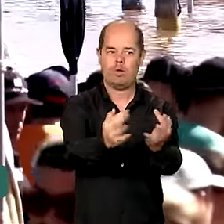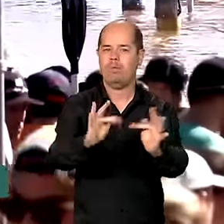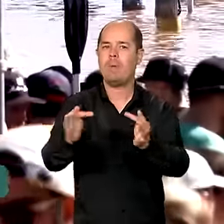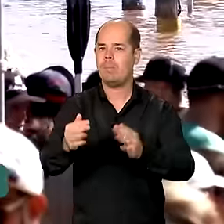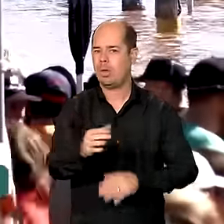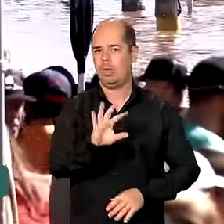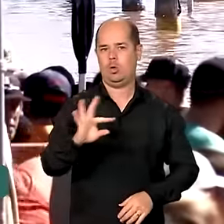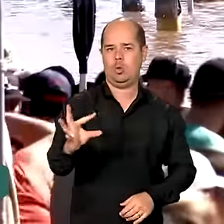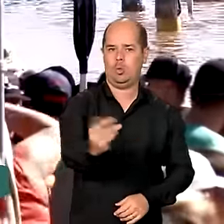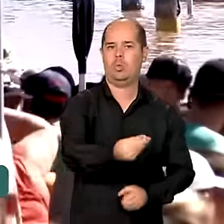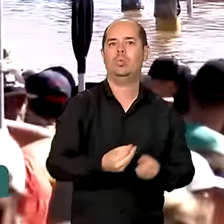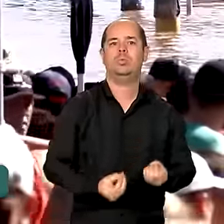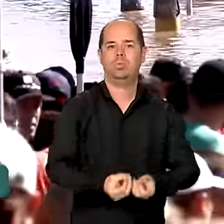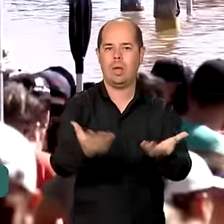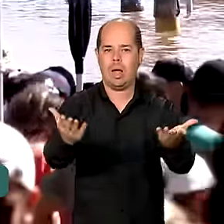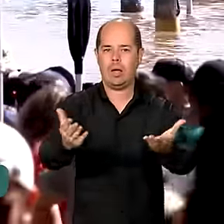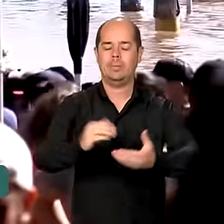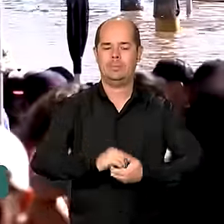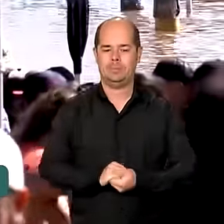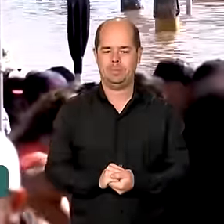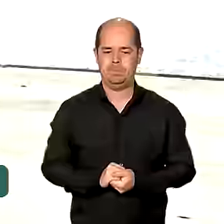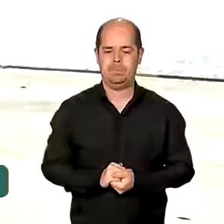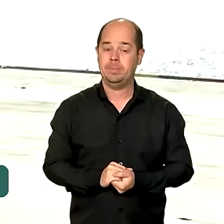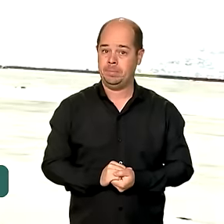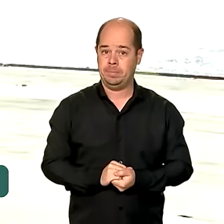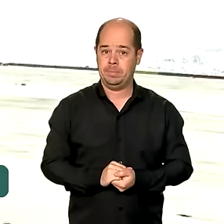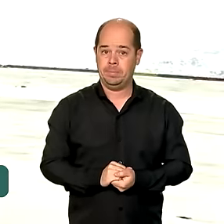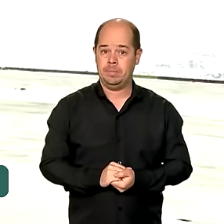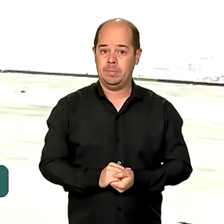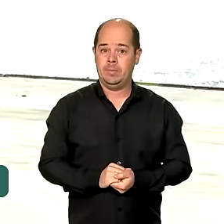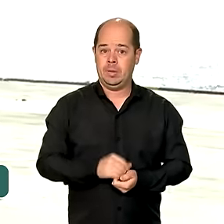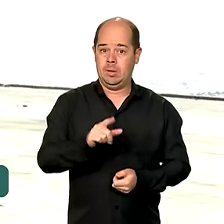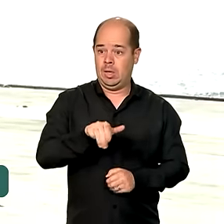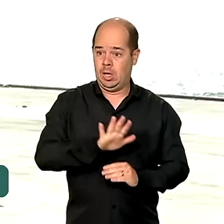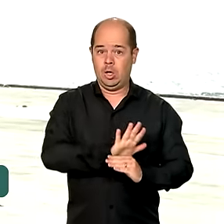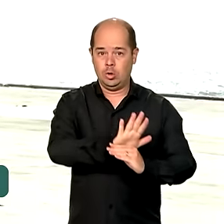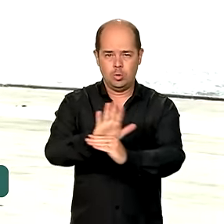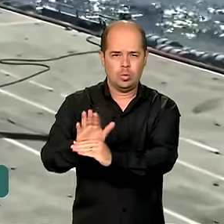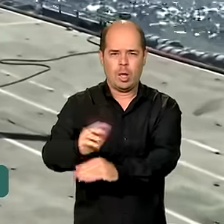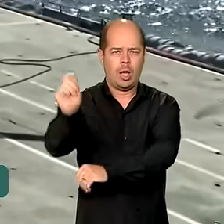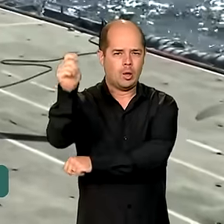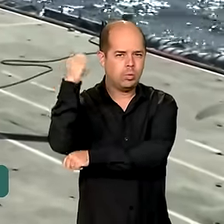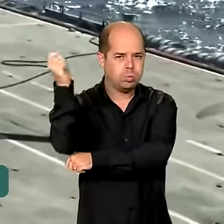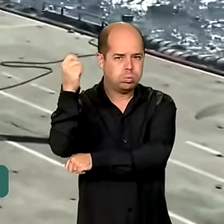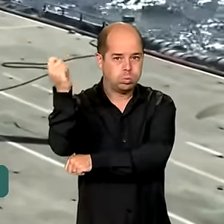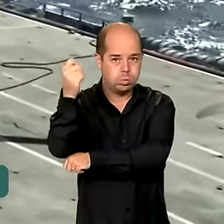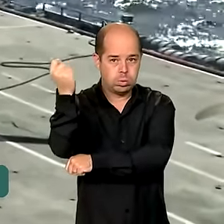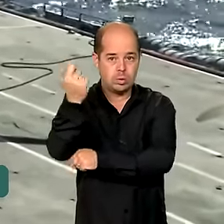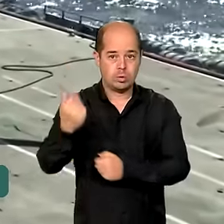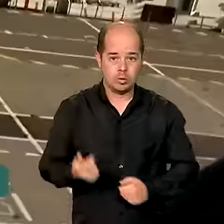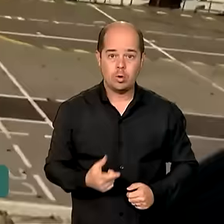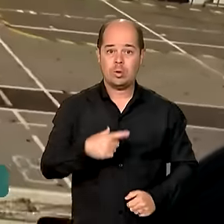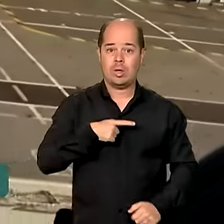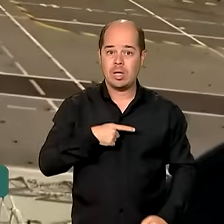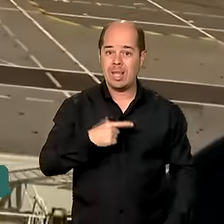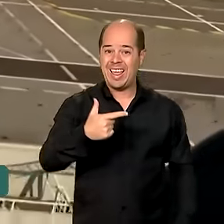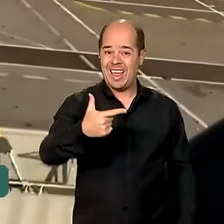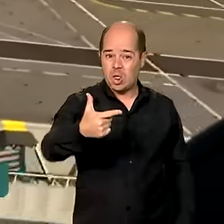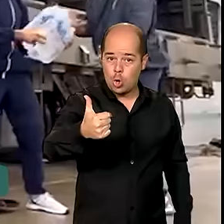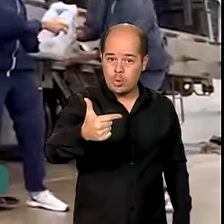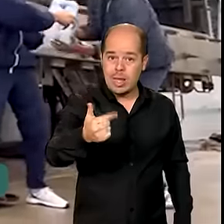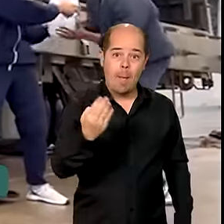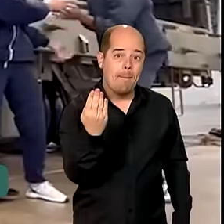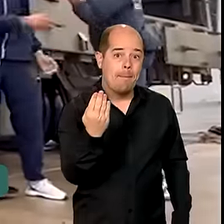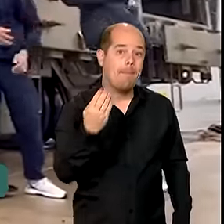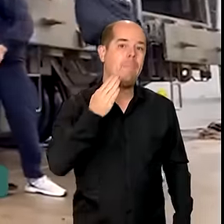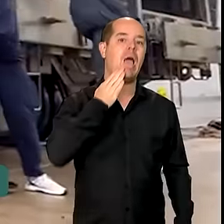emergenciais de socorro ao Rio Grande do Sul, uma linha de crédito extraordinária de mais de 12 bilhões de reais